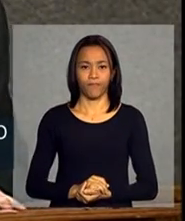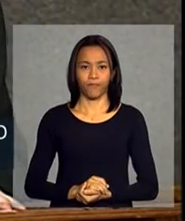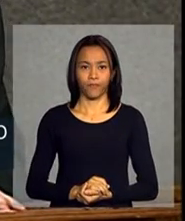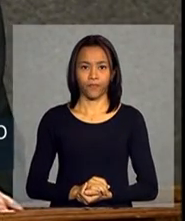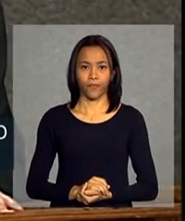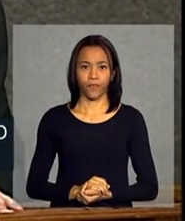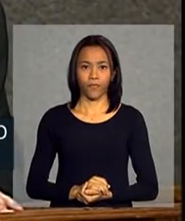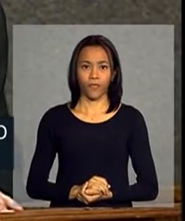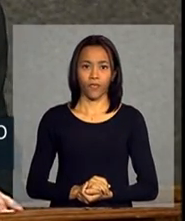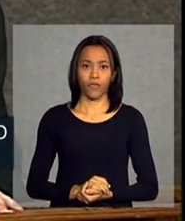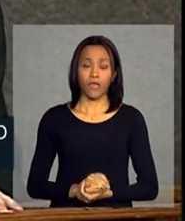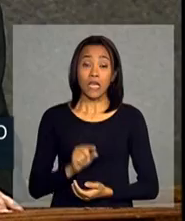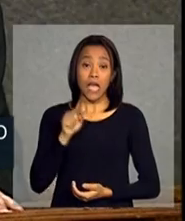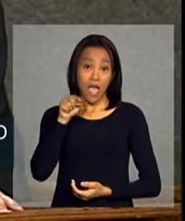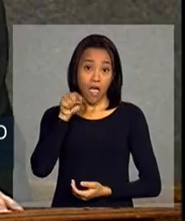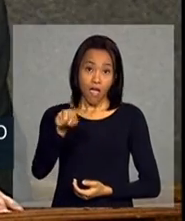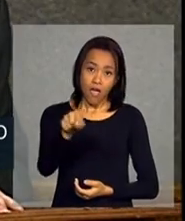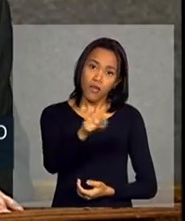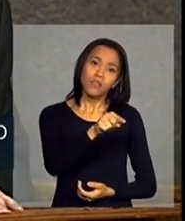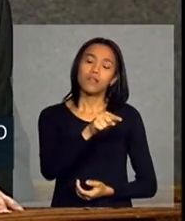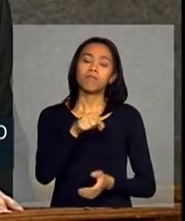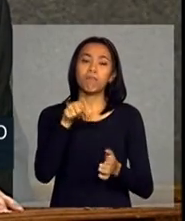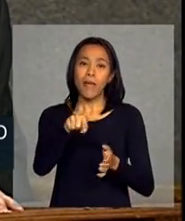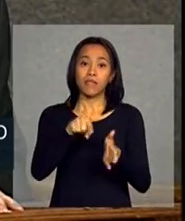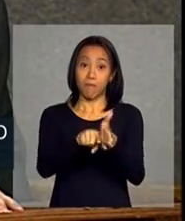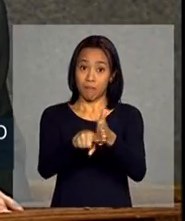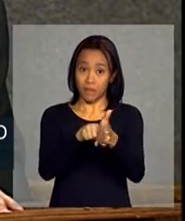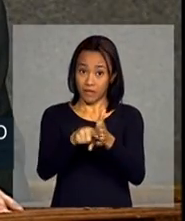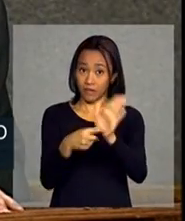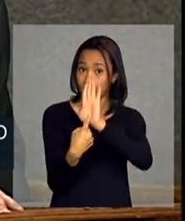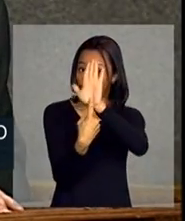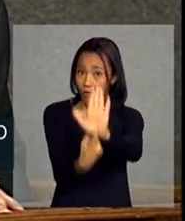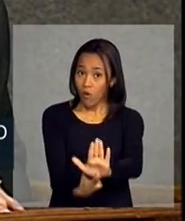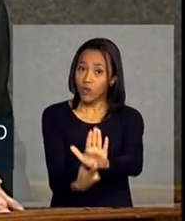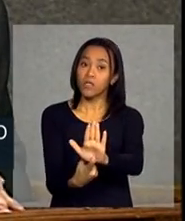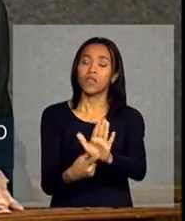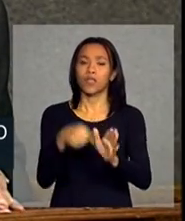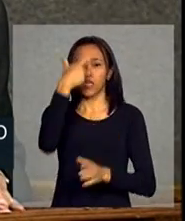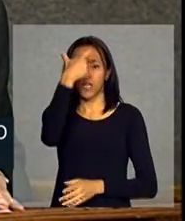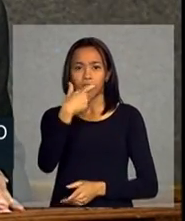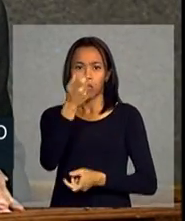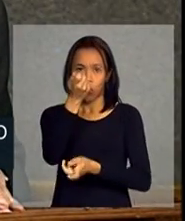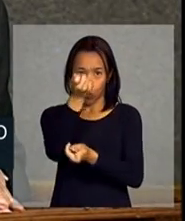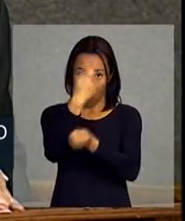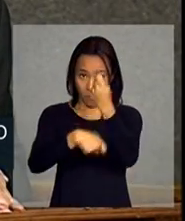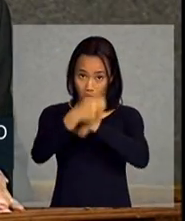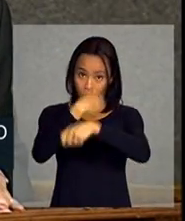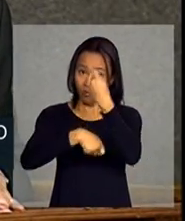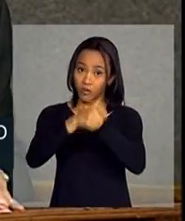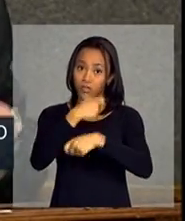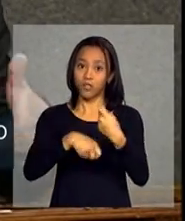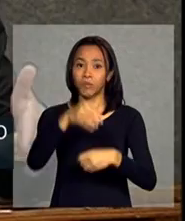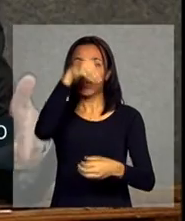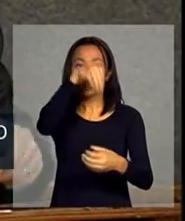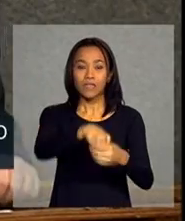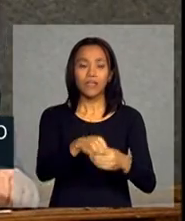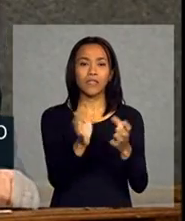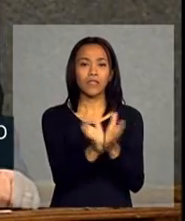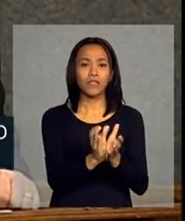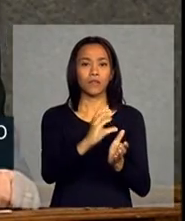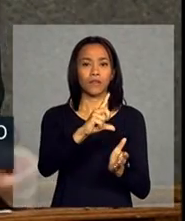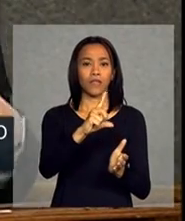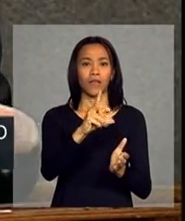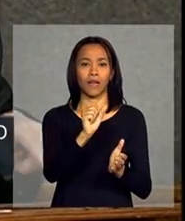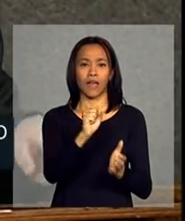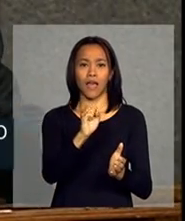O estudo e as pesquisas mostram que o empreendedorismo da classe média e até dos pobres